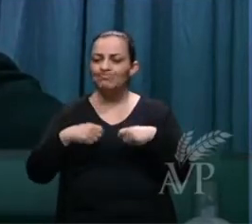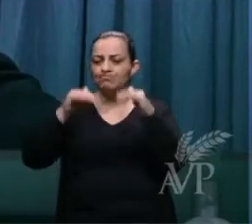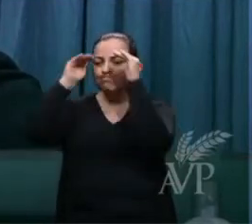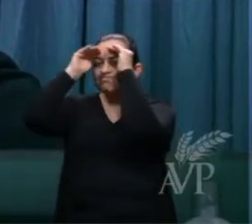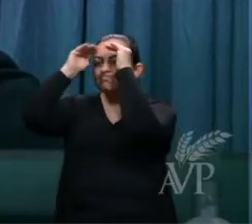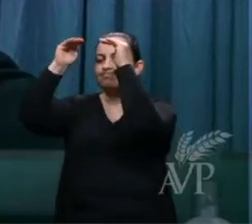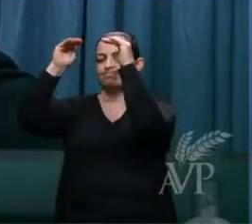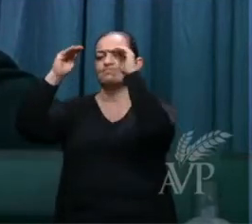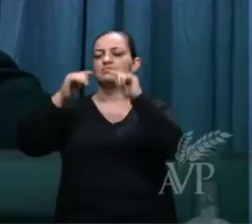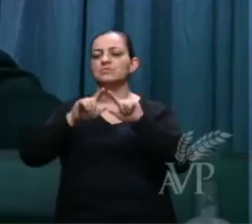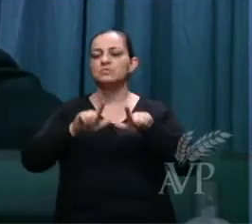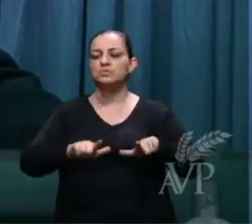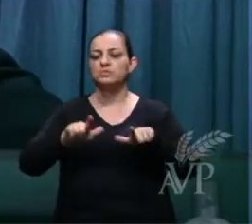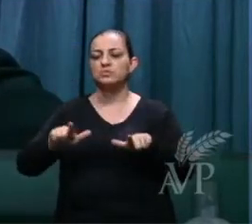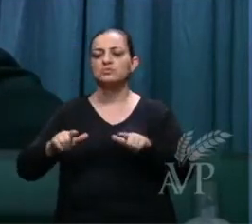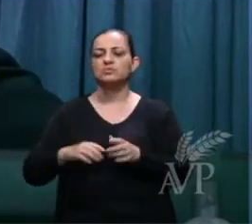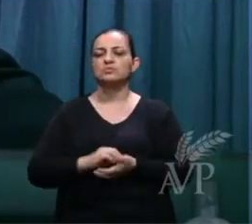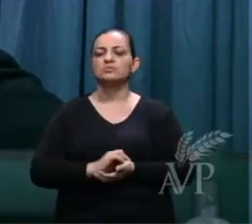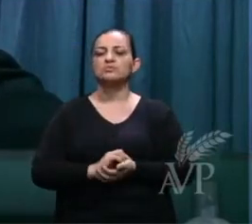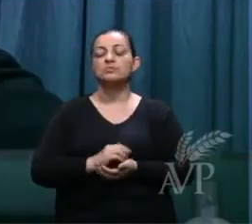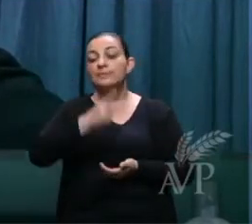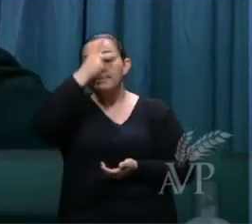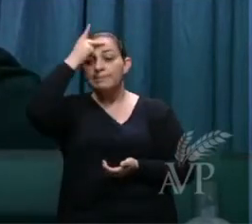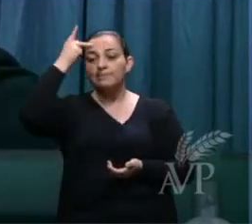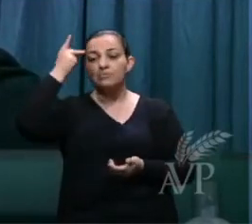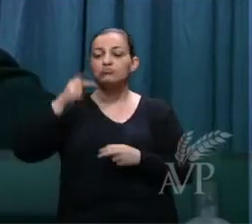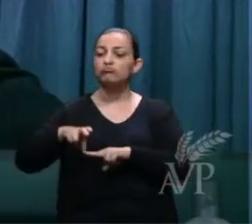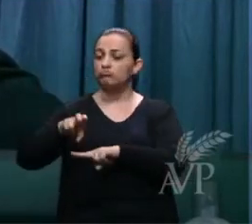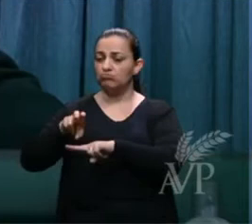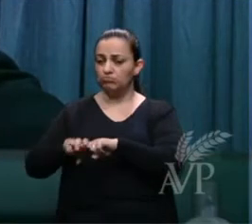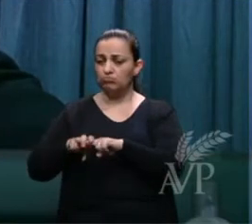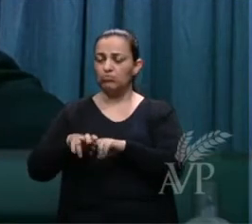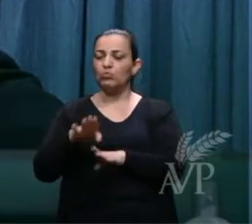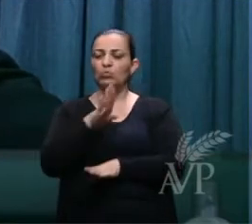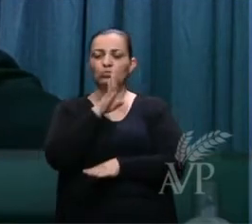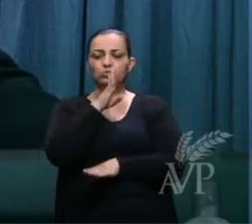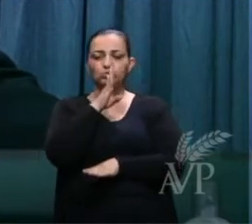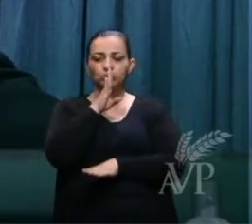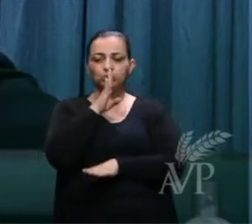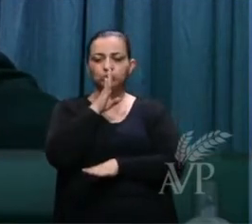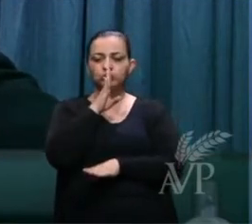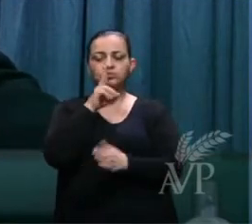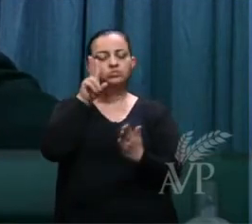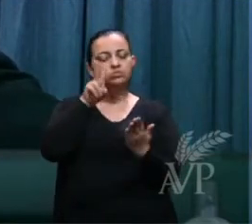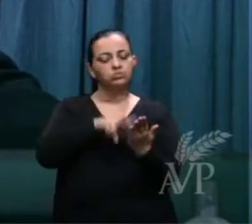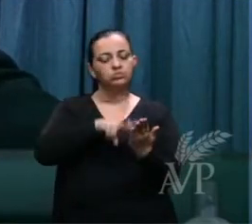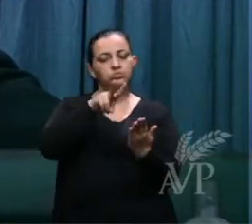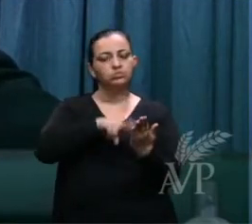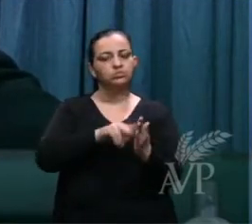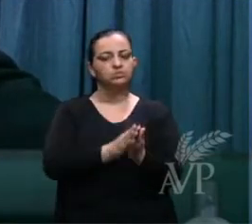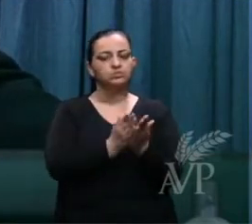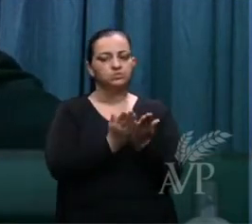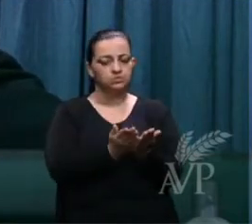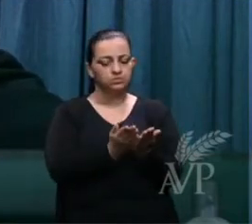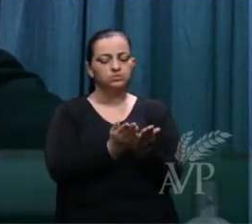reverência. A pessoa se assentou reverência. reverentemente, foi ler a palavra,